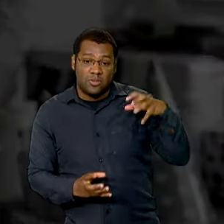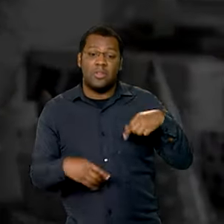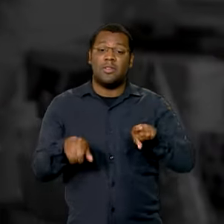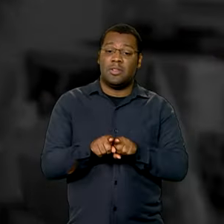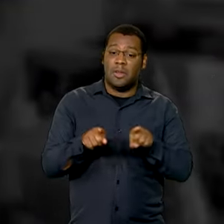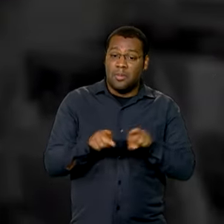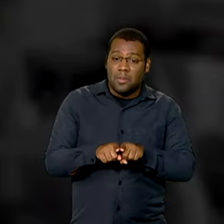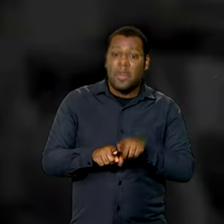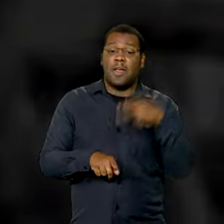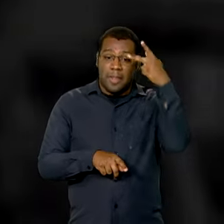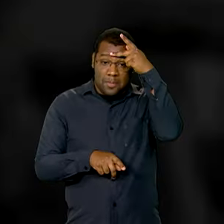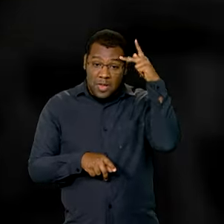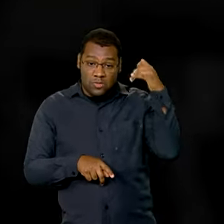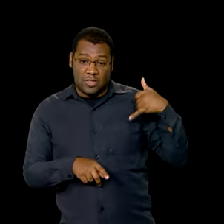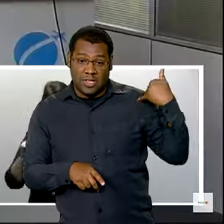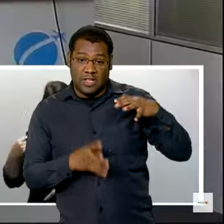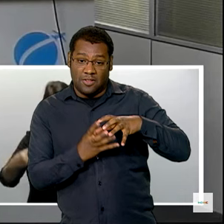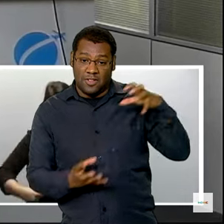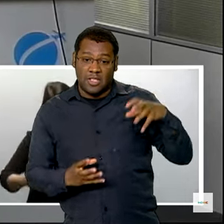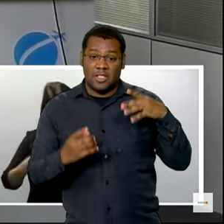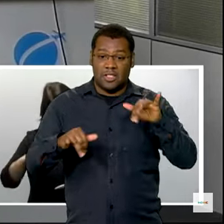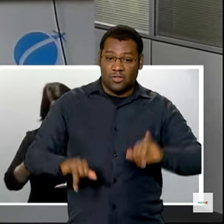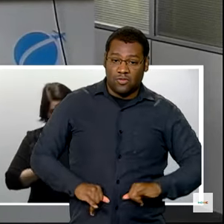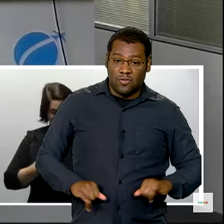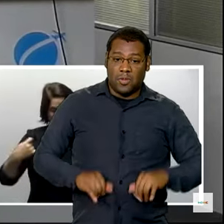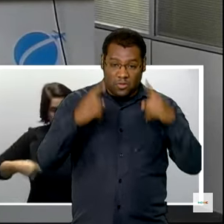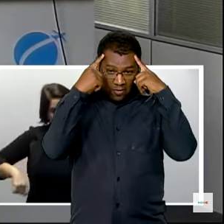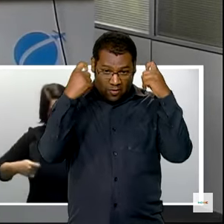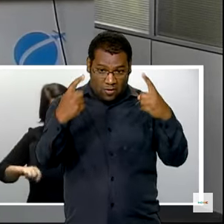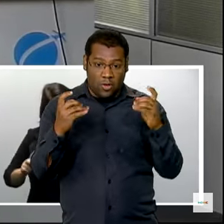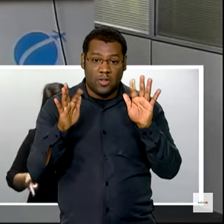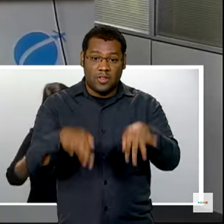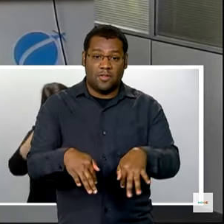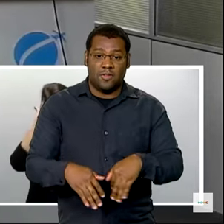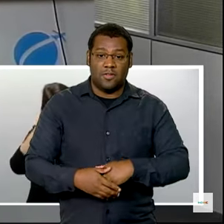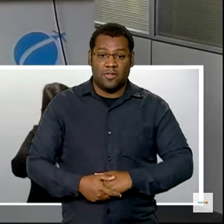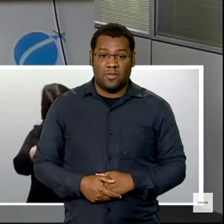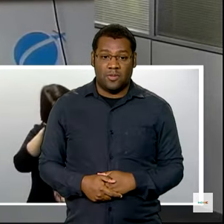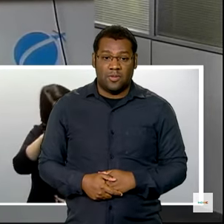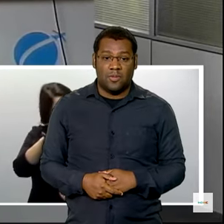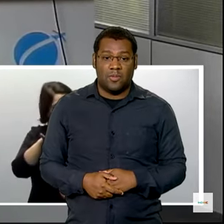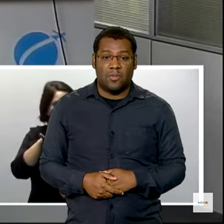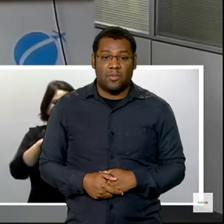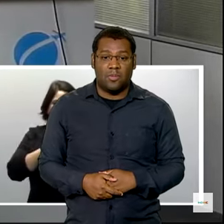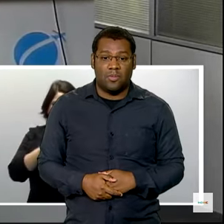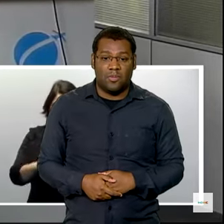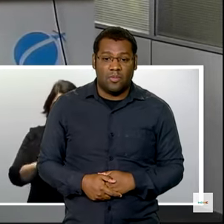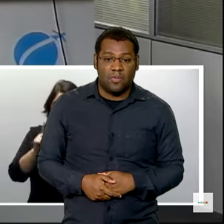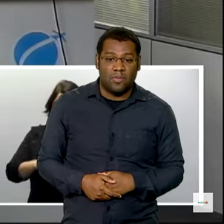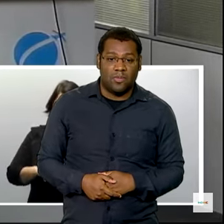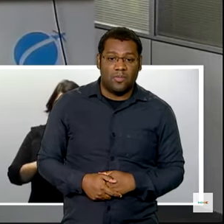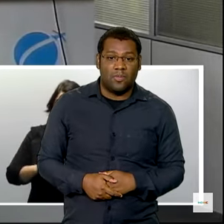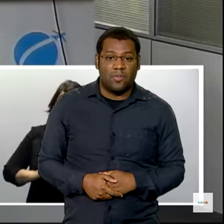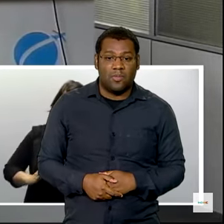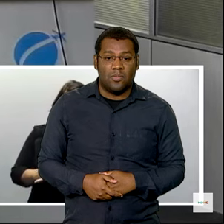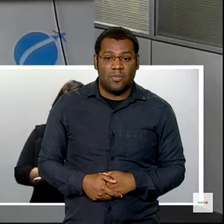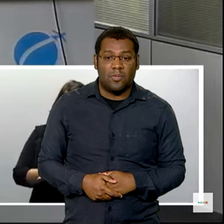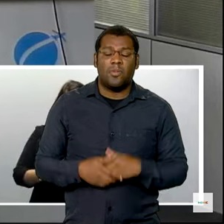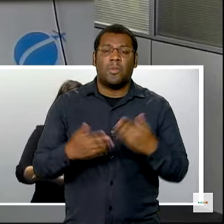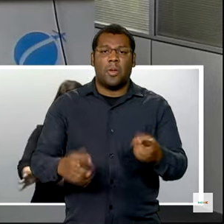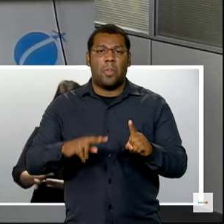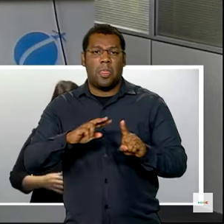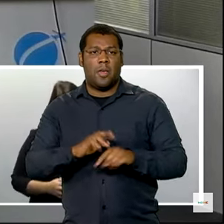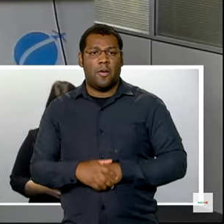violência contra os idosos. Nós precisamos ver a velhice, o envelhecimento, como um dado de futuro,